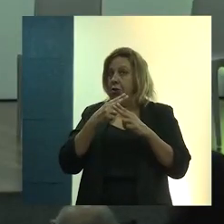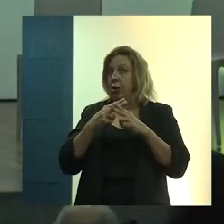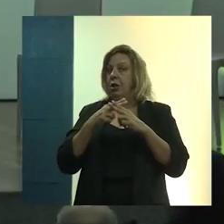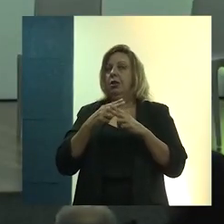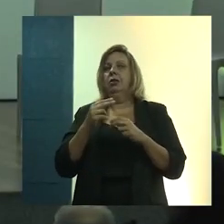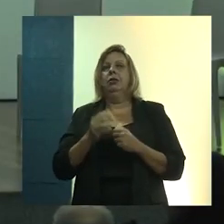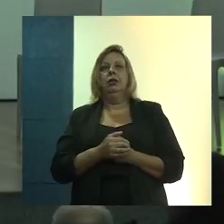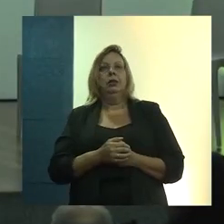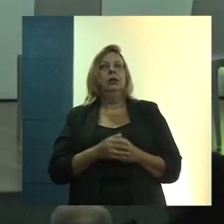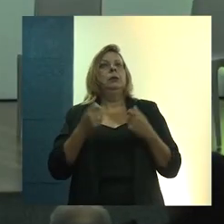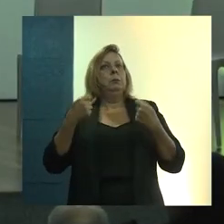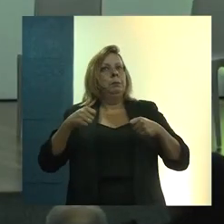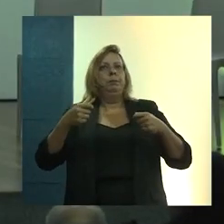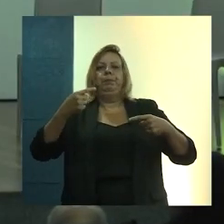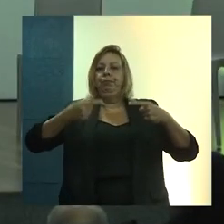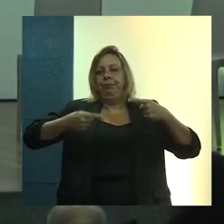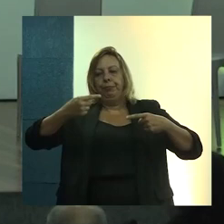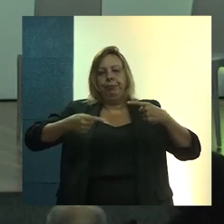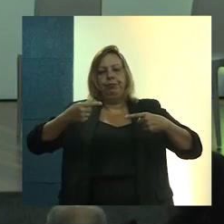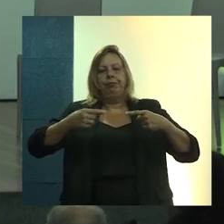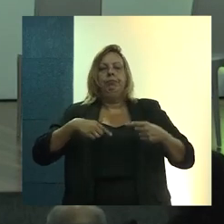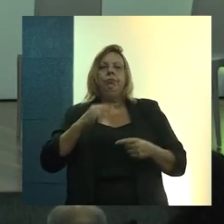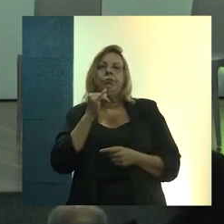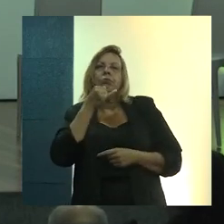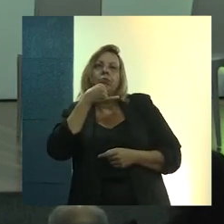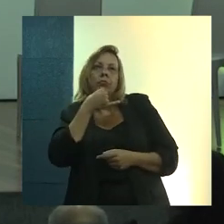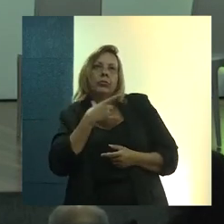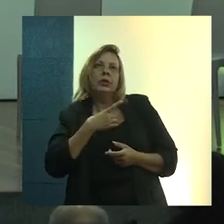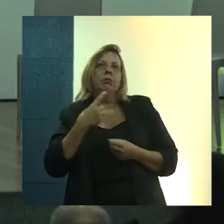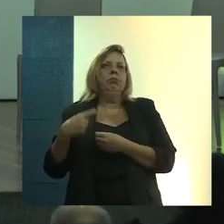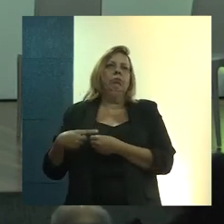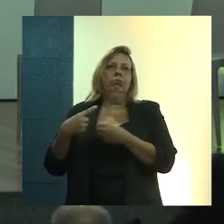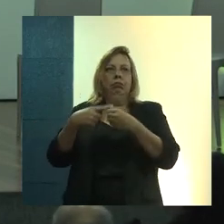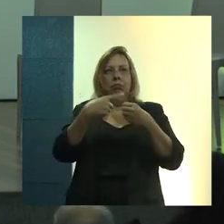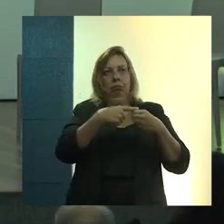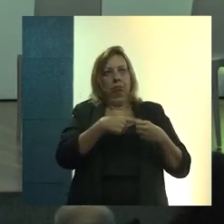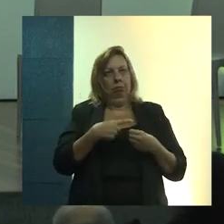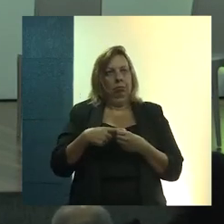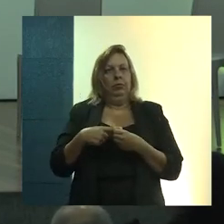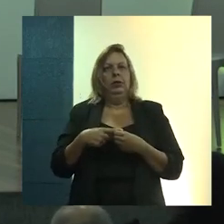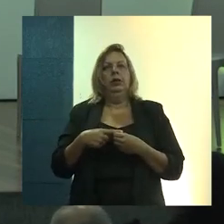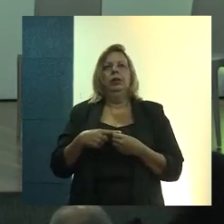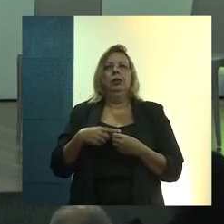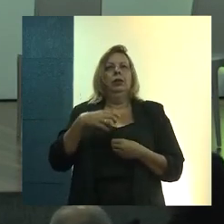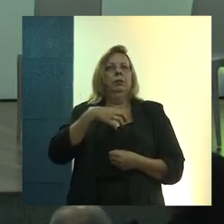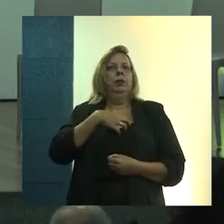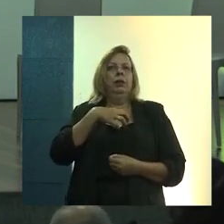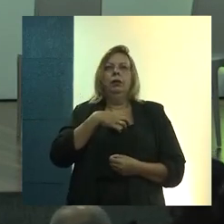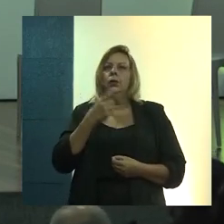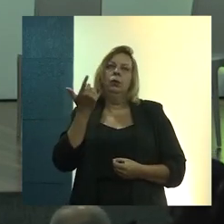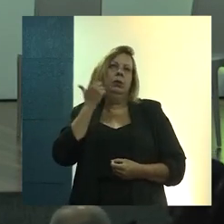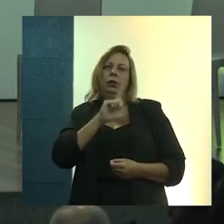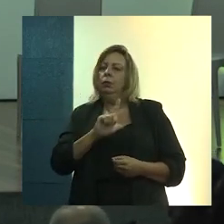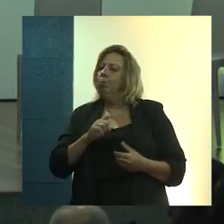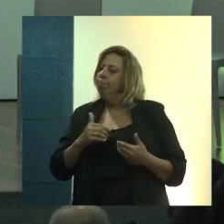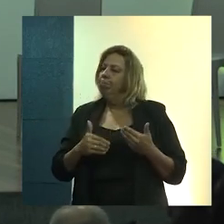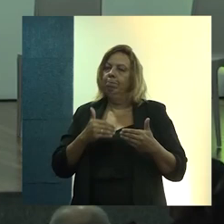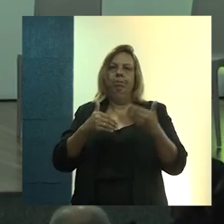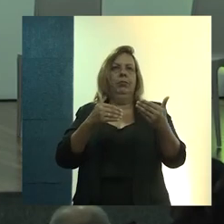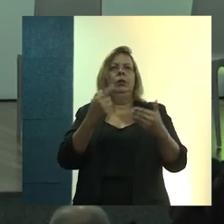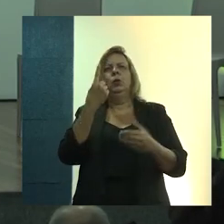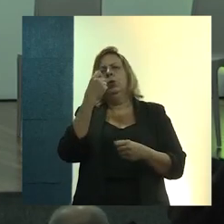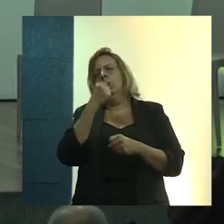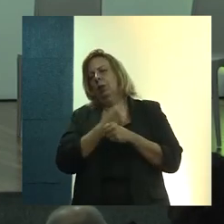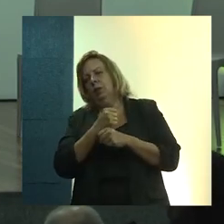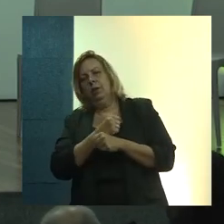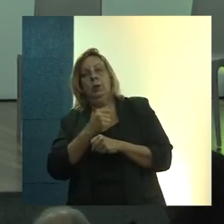Importante a retomar essa discussão. Infelizmente, pelo município, pelo Estado, não foi possível avançar. Tivemos um